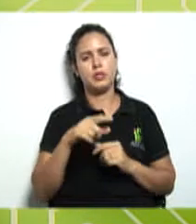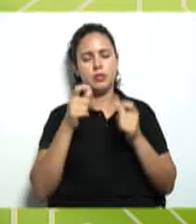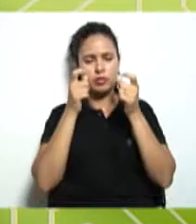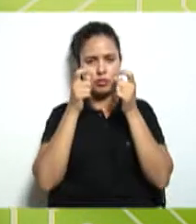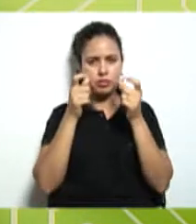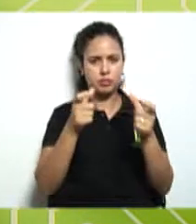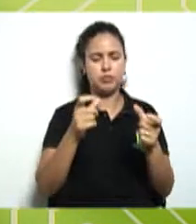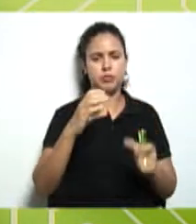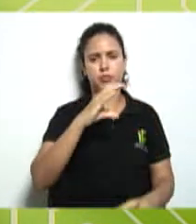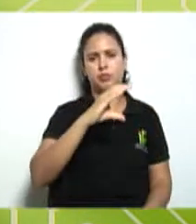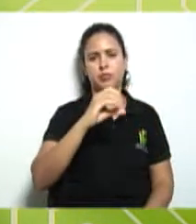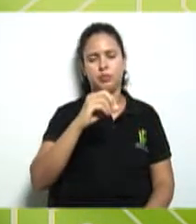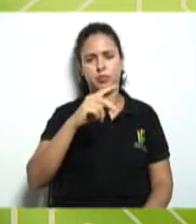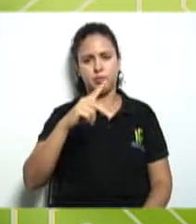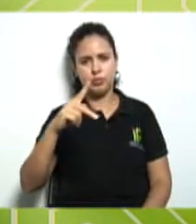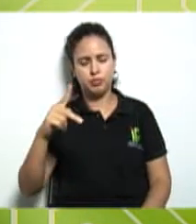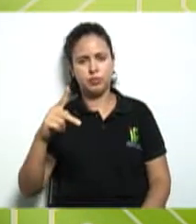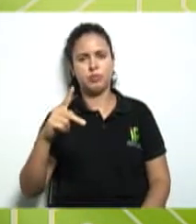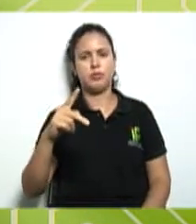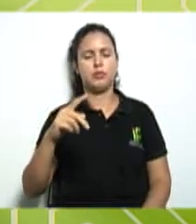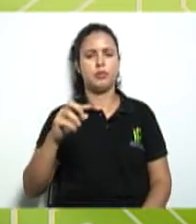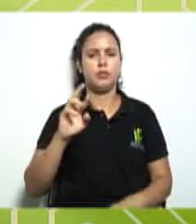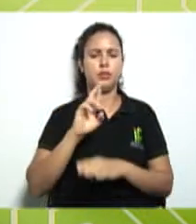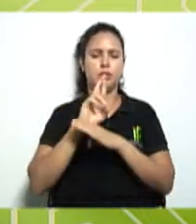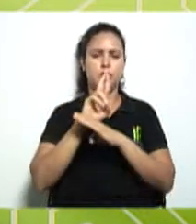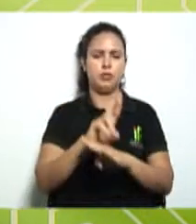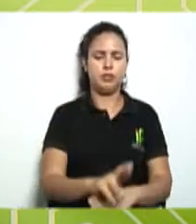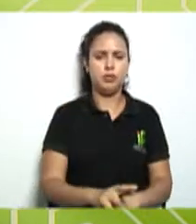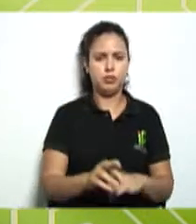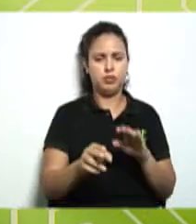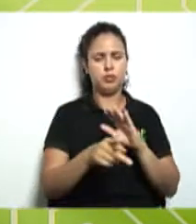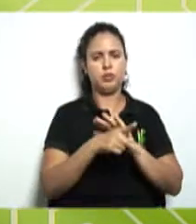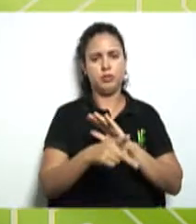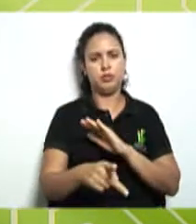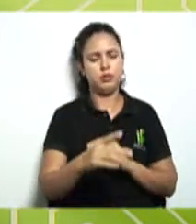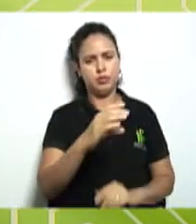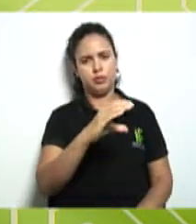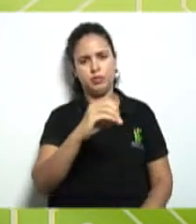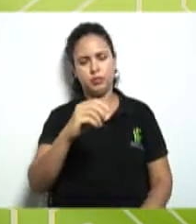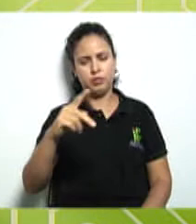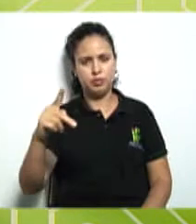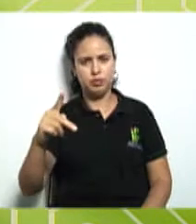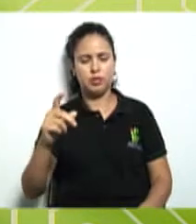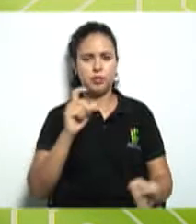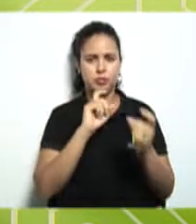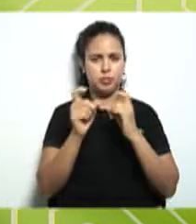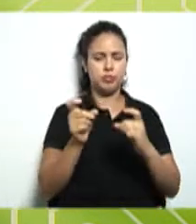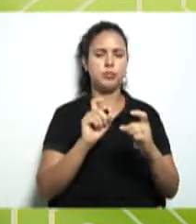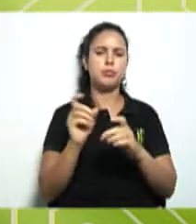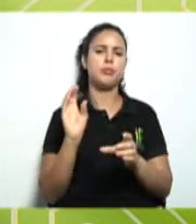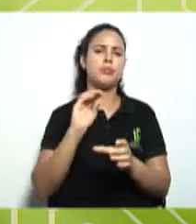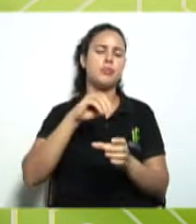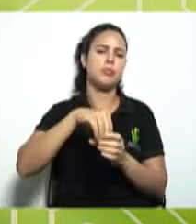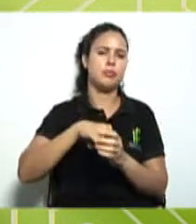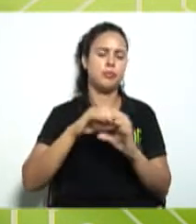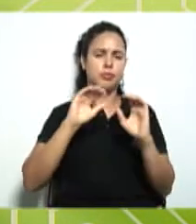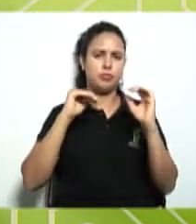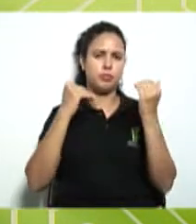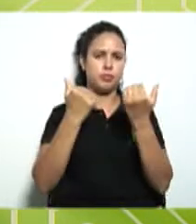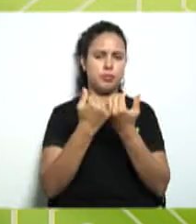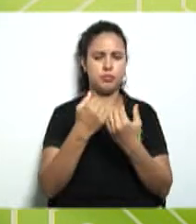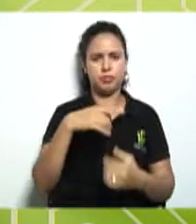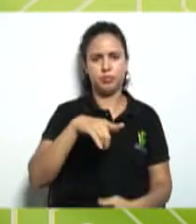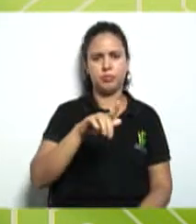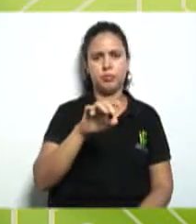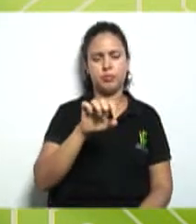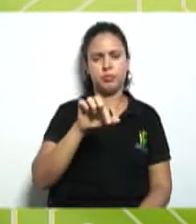cooperativa, a questão de recursos para essa cooperativa, e tudo isso vai ser discutido aonde? Dentro das Assembleias,